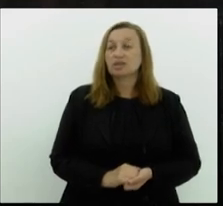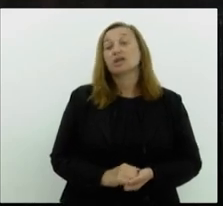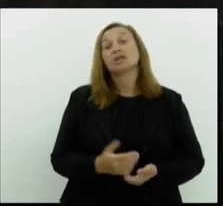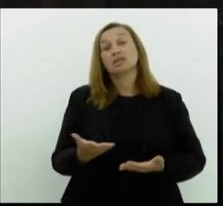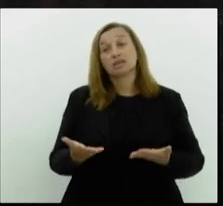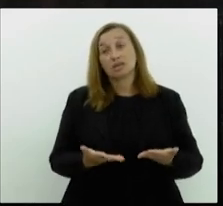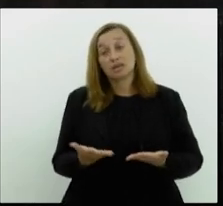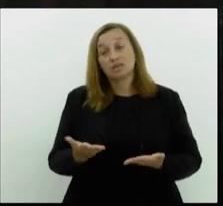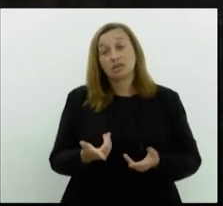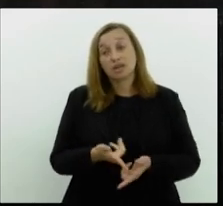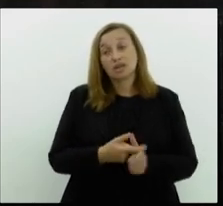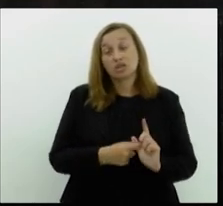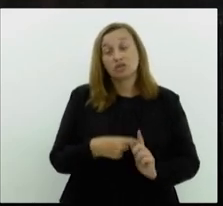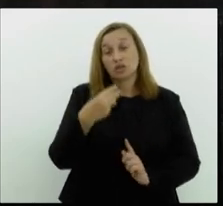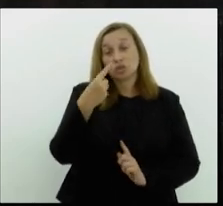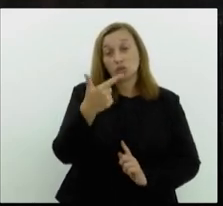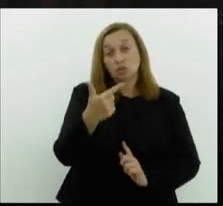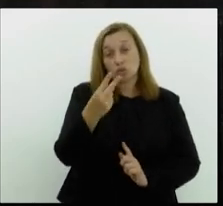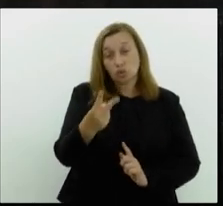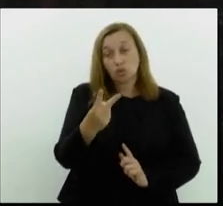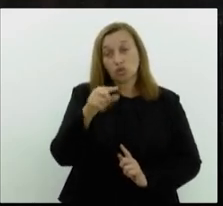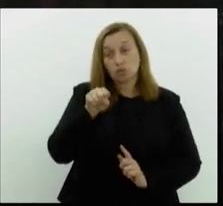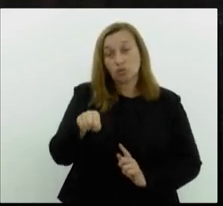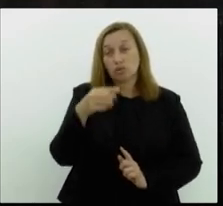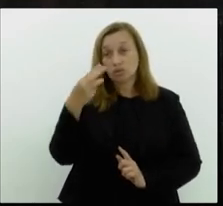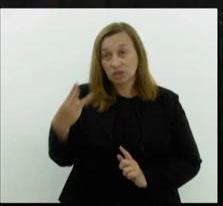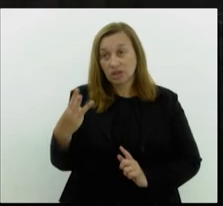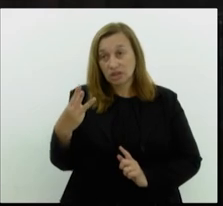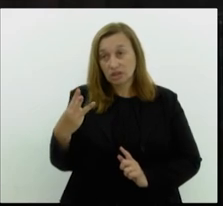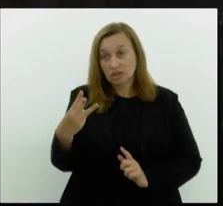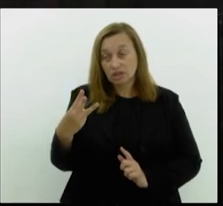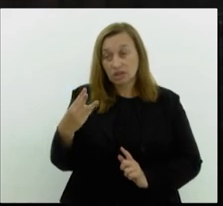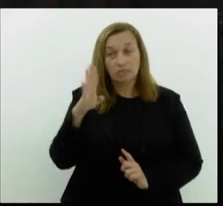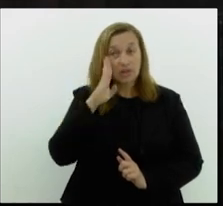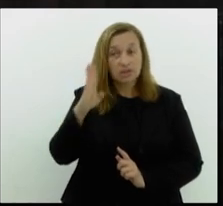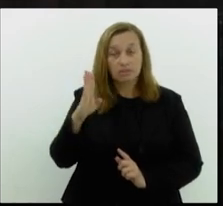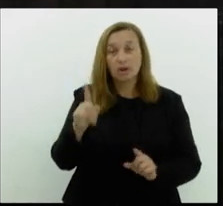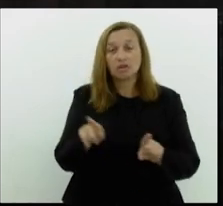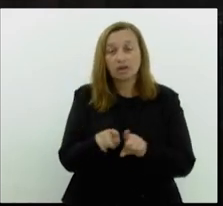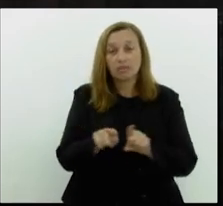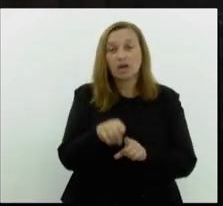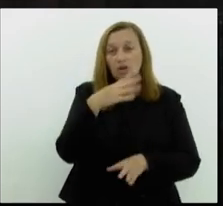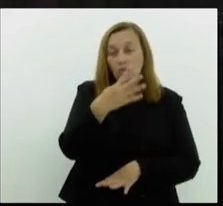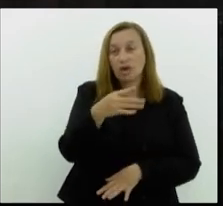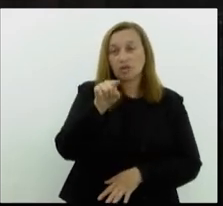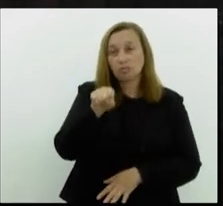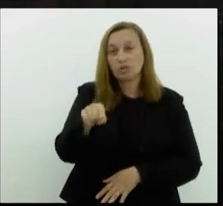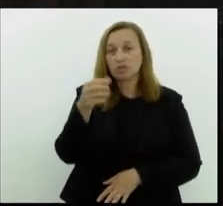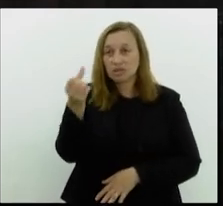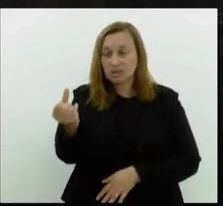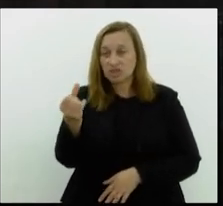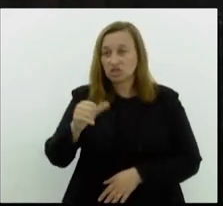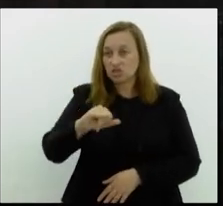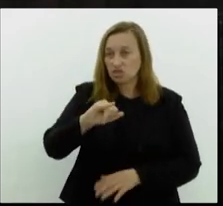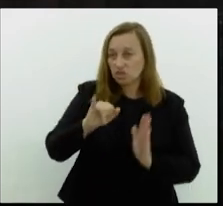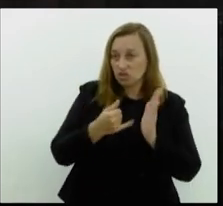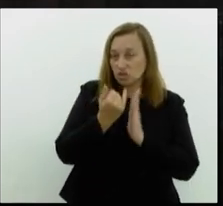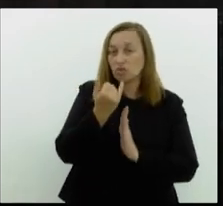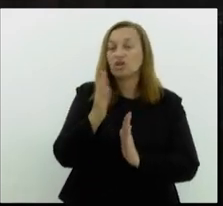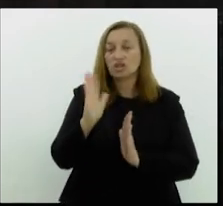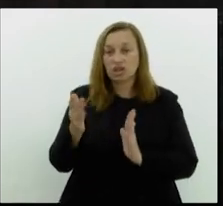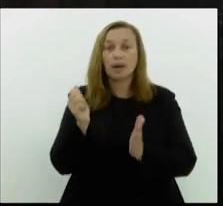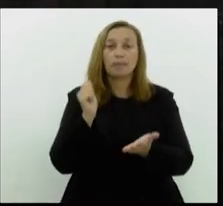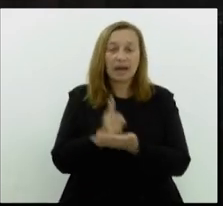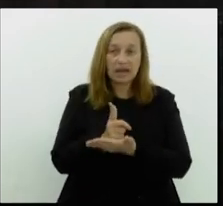2,3 de principal e 4,6 de juros, já estamos pagando, que é mês a mês,